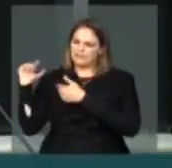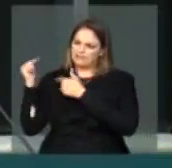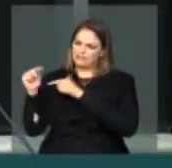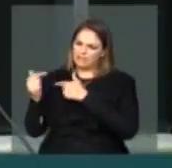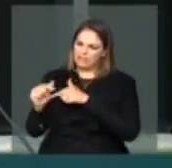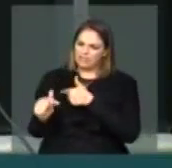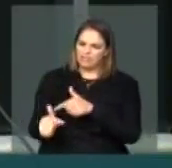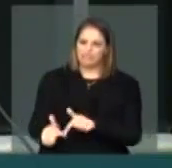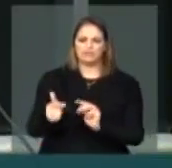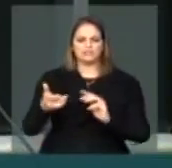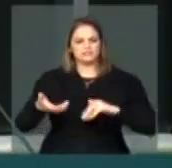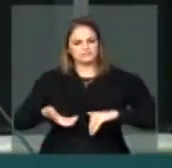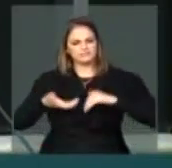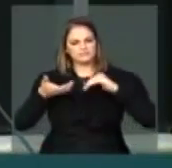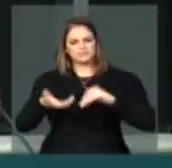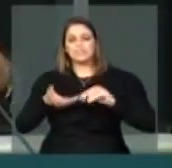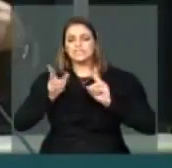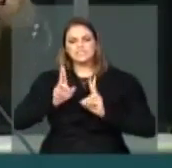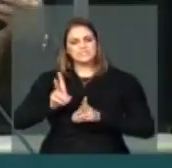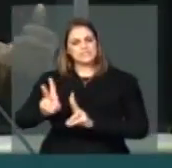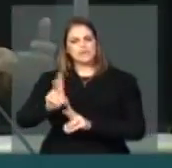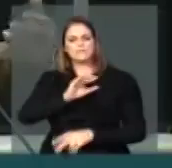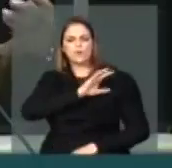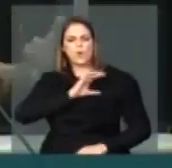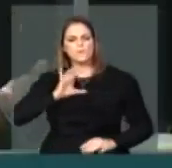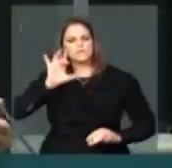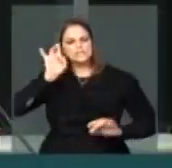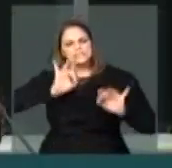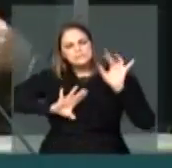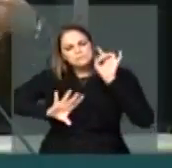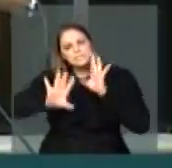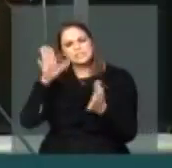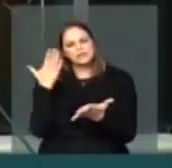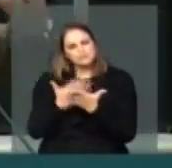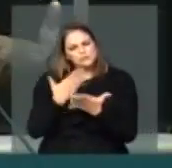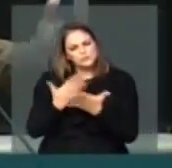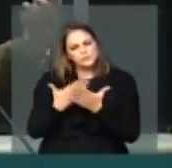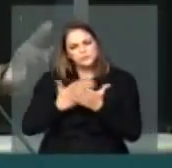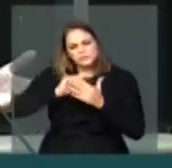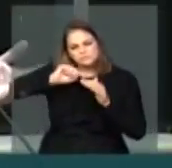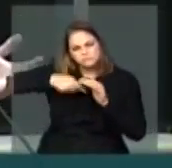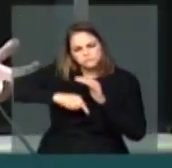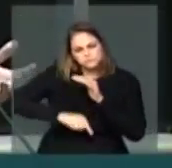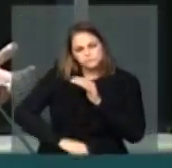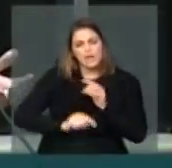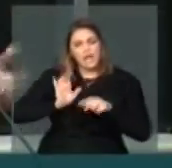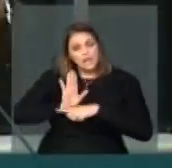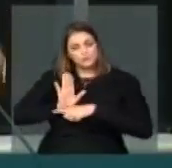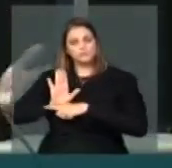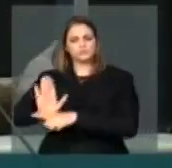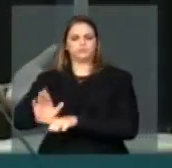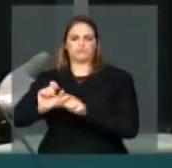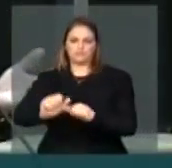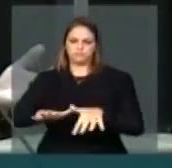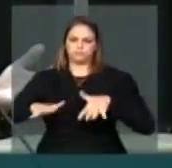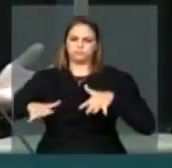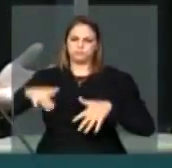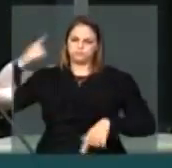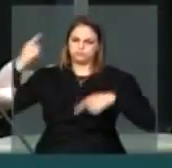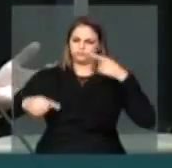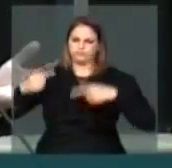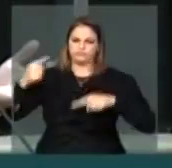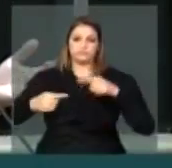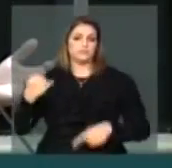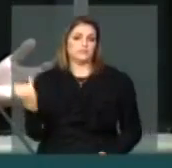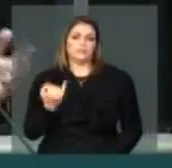parlamentar, comissões especiais que se debrucem sobre um tema, para enriquecer o debate no plenário em relação a esse